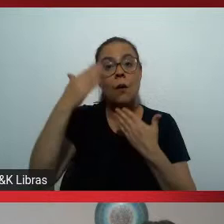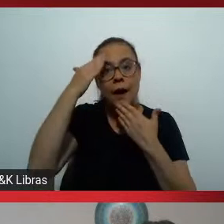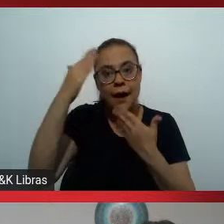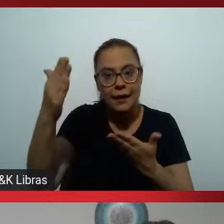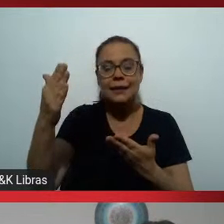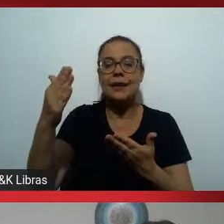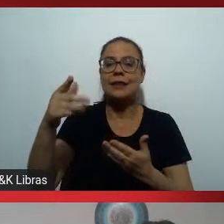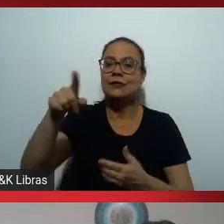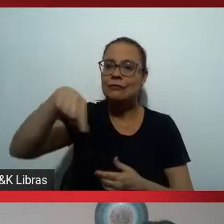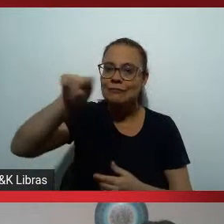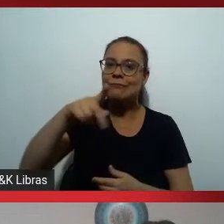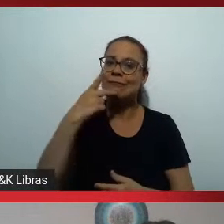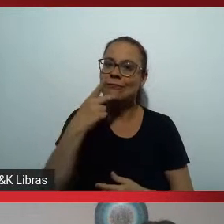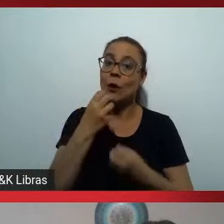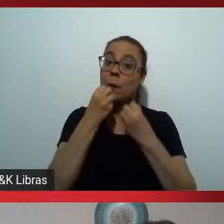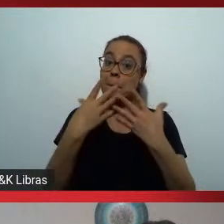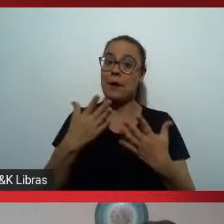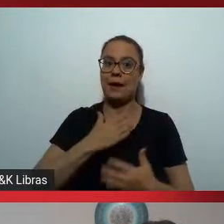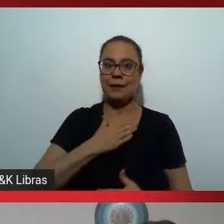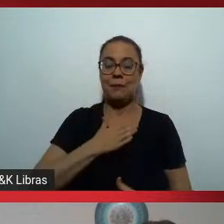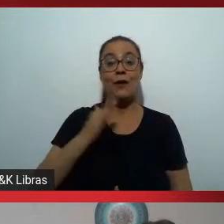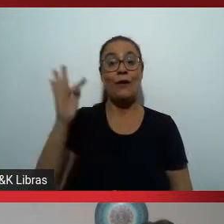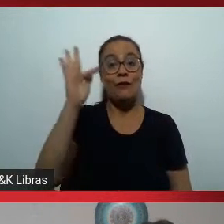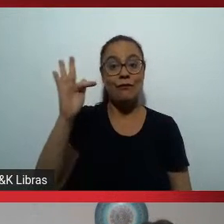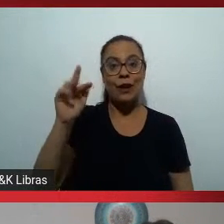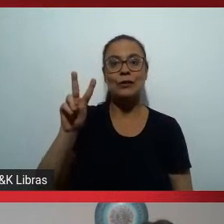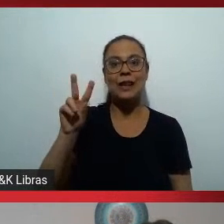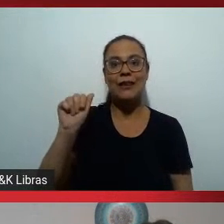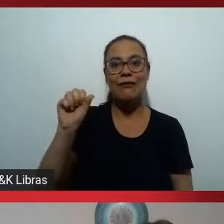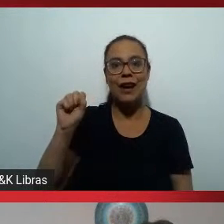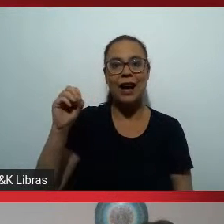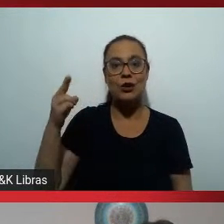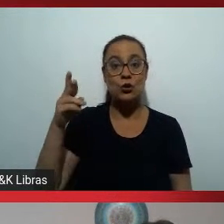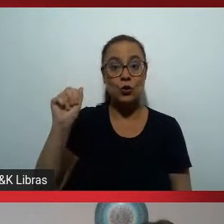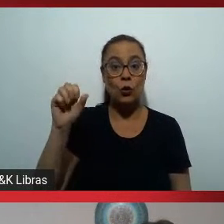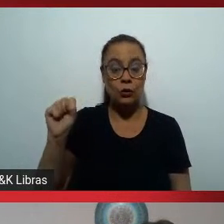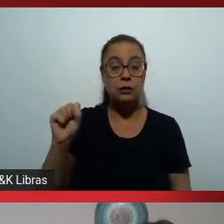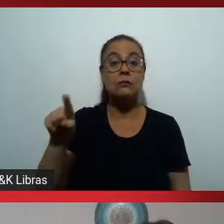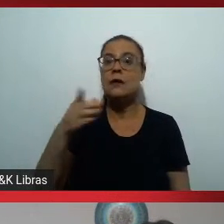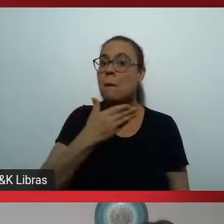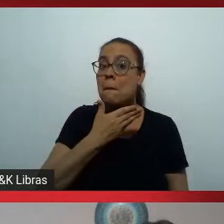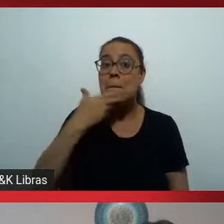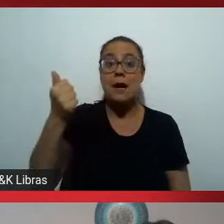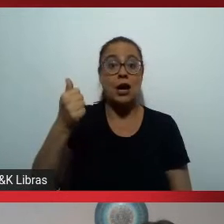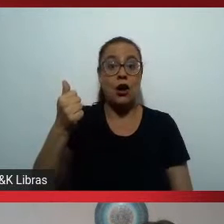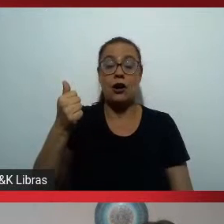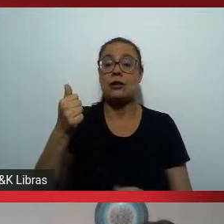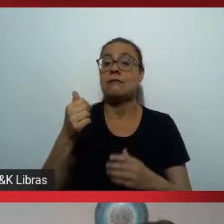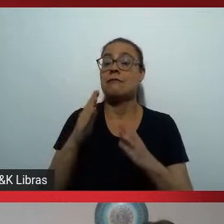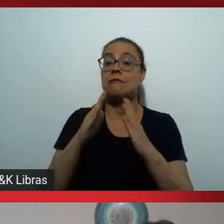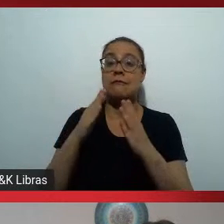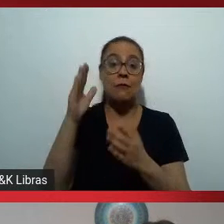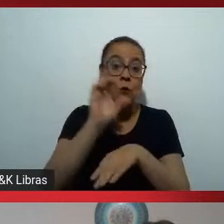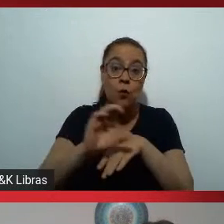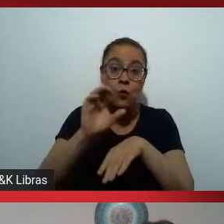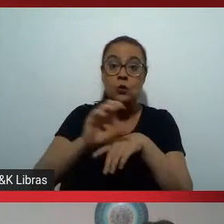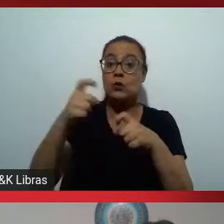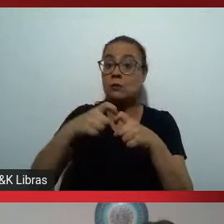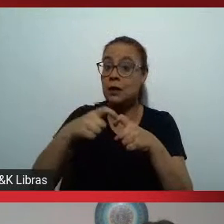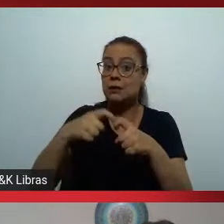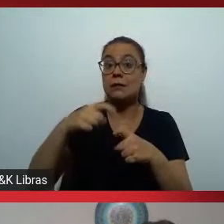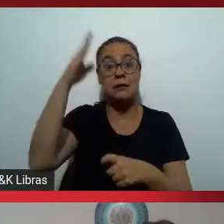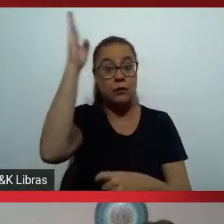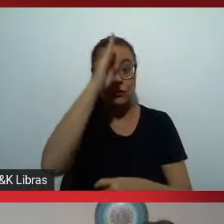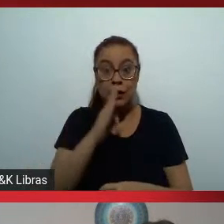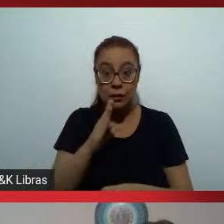tem uma das melhores escolas de medicina do país nós temos um hospital que é referência na região que atende milhões de